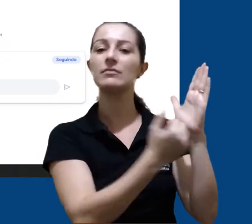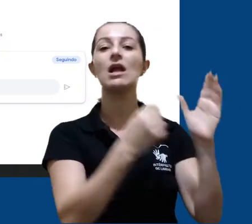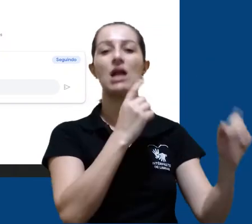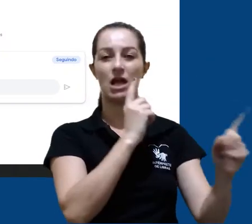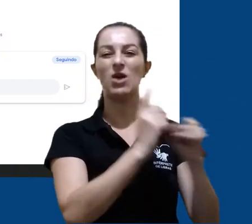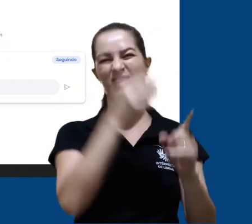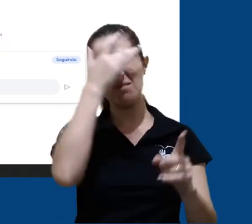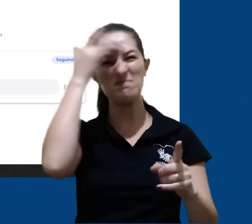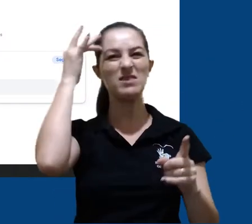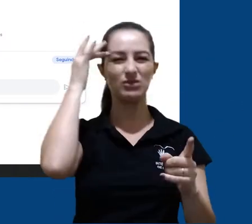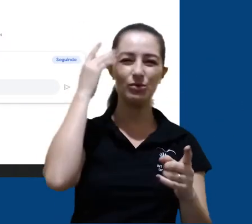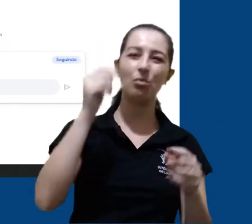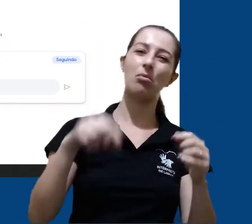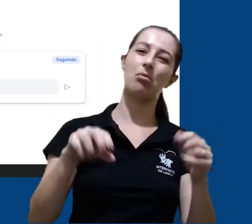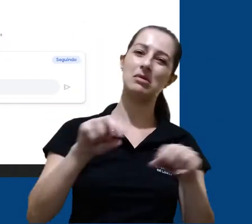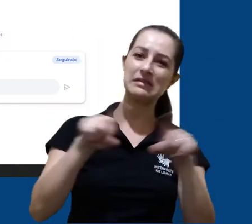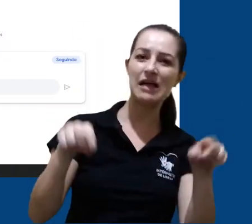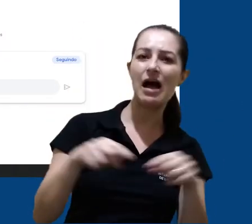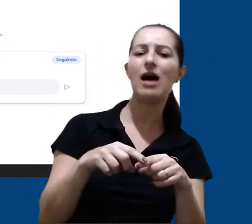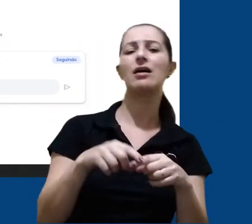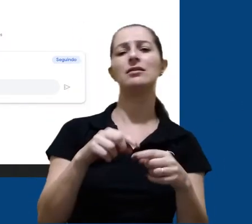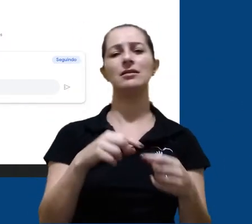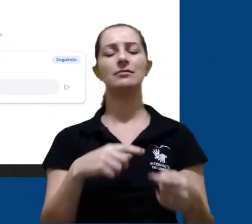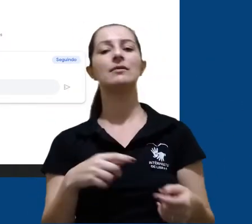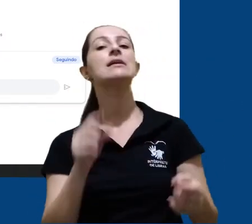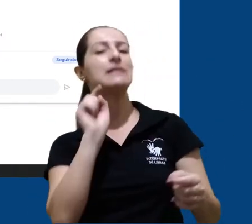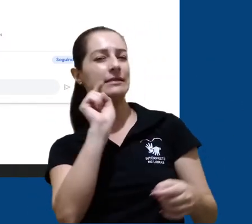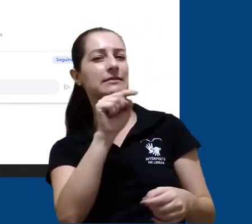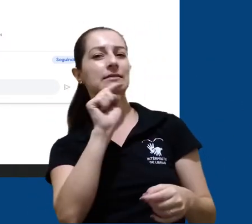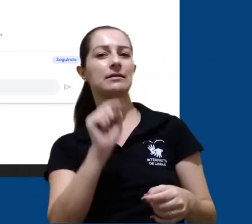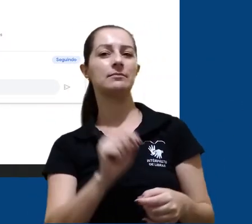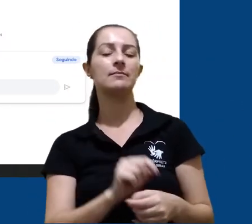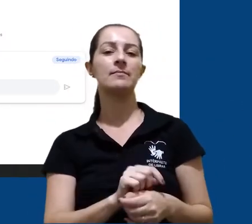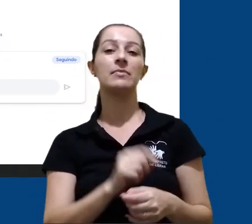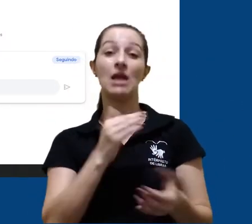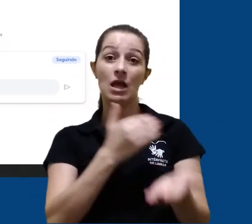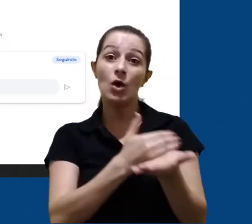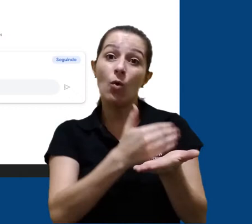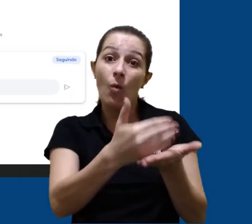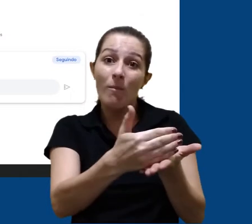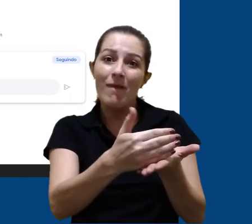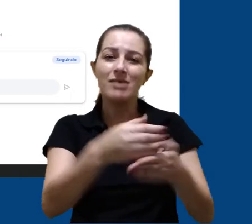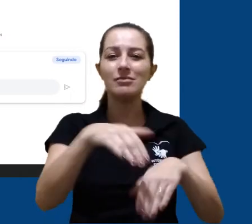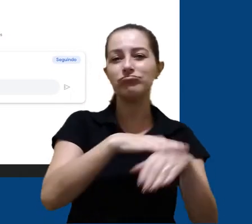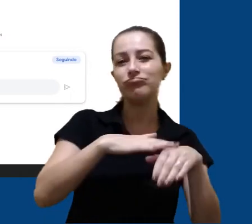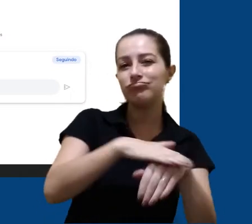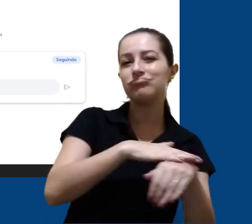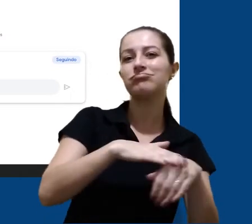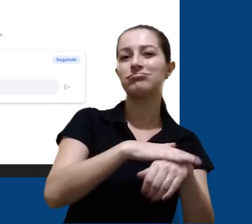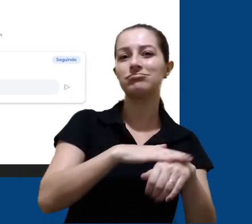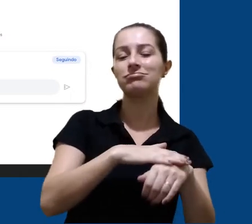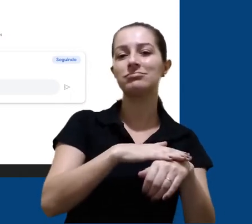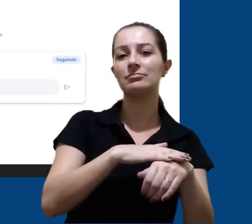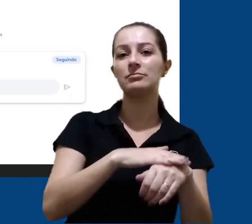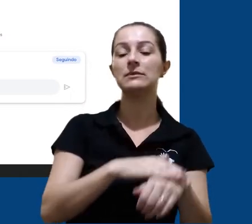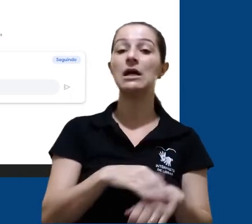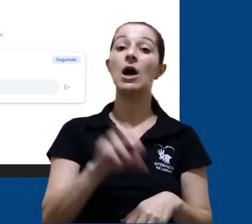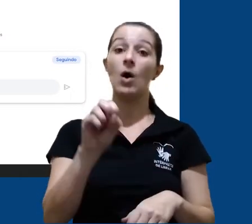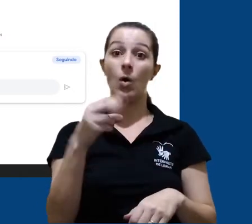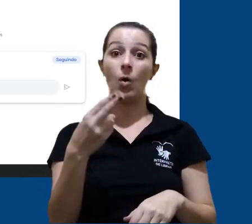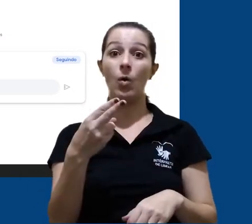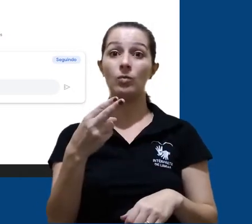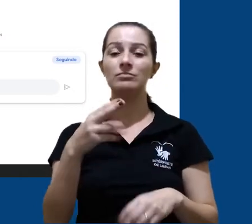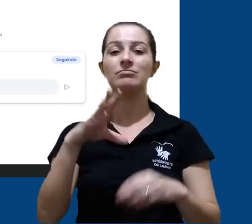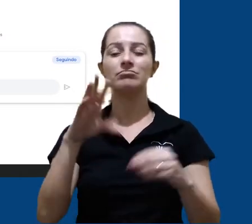com encontrar pessoas, salas e bots e aqui podemos começar a trocar nossas mensagens. Podemos